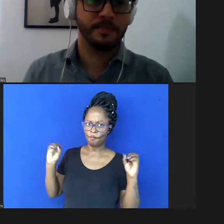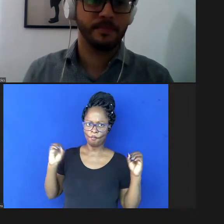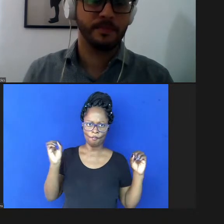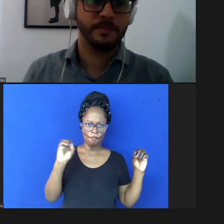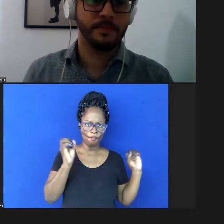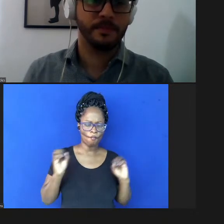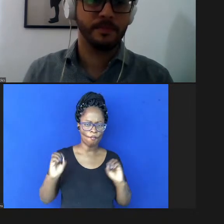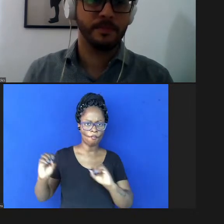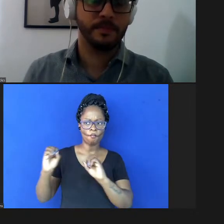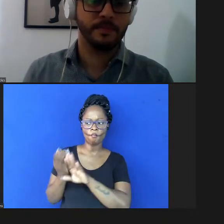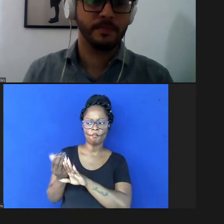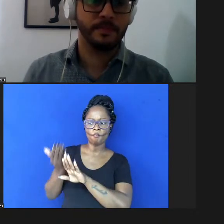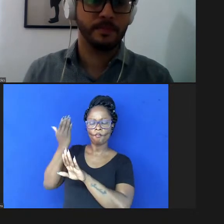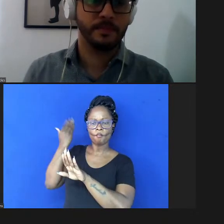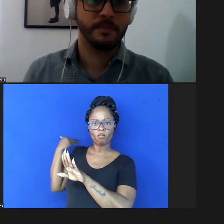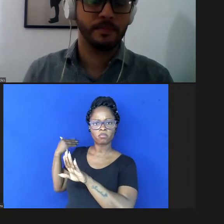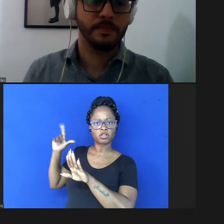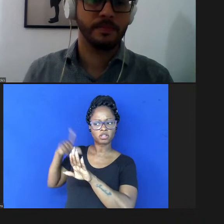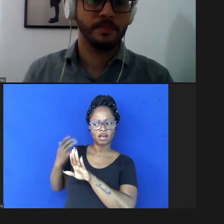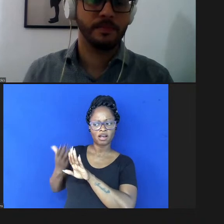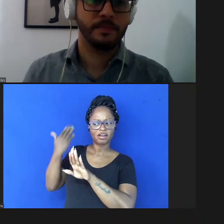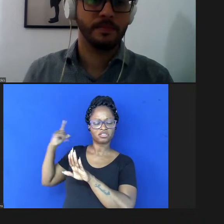lucro anterior que era gerado